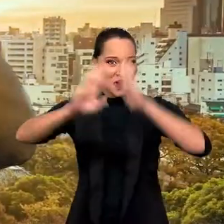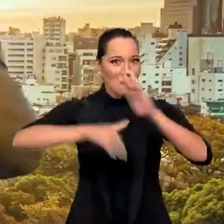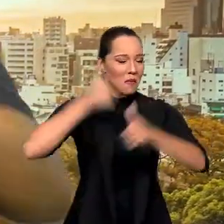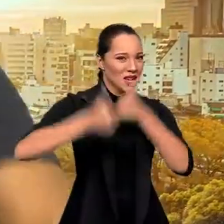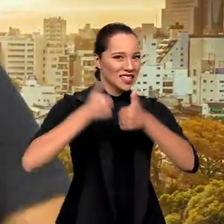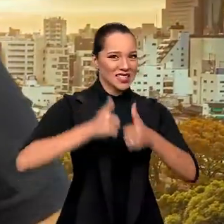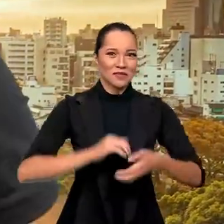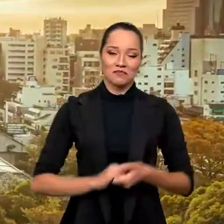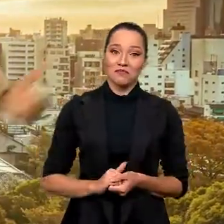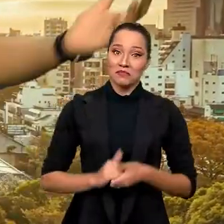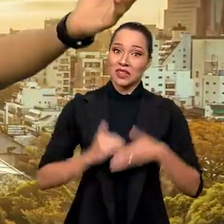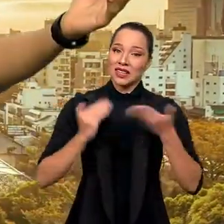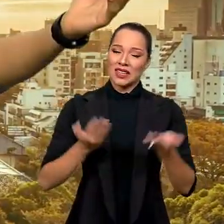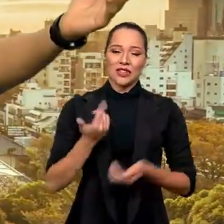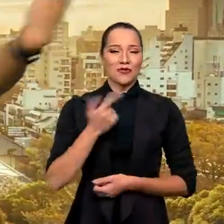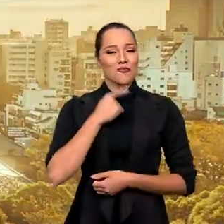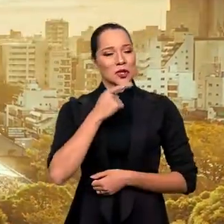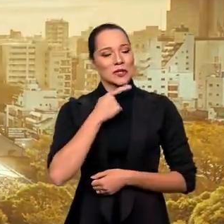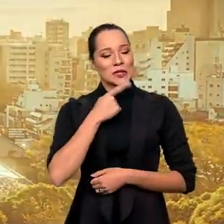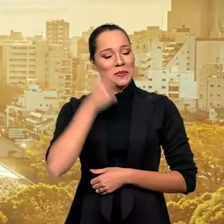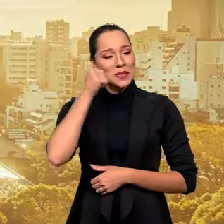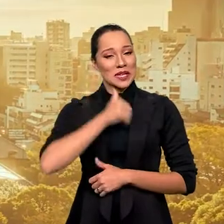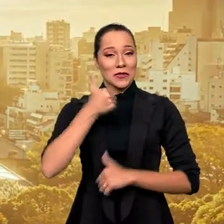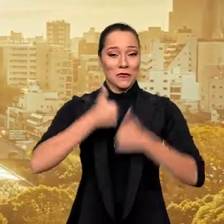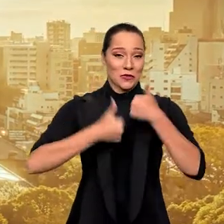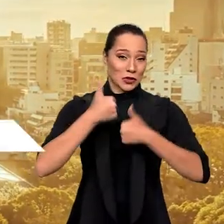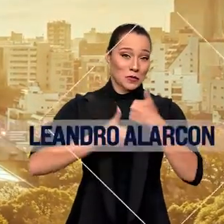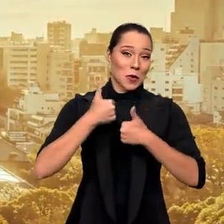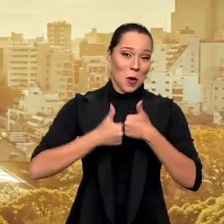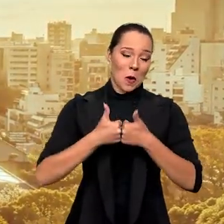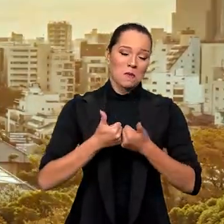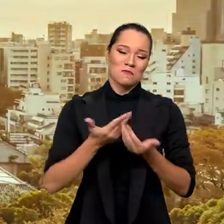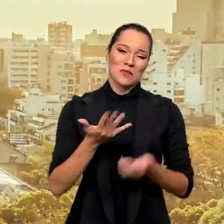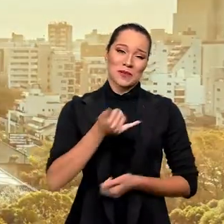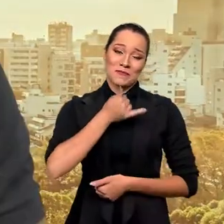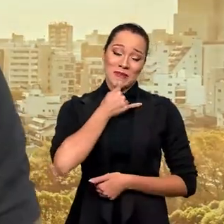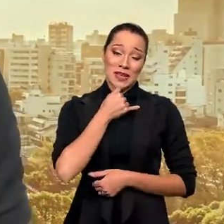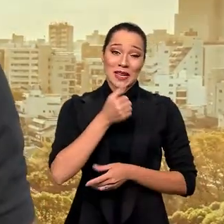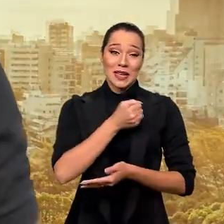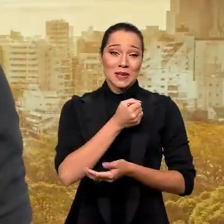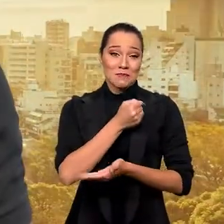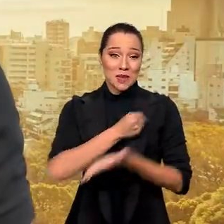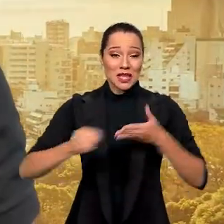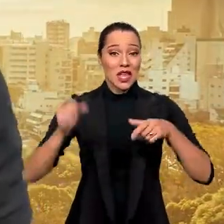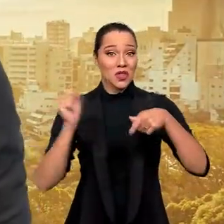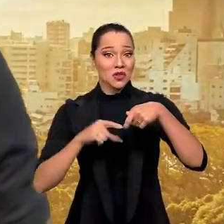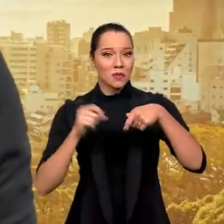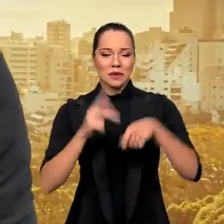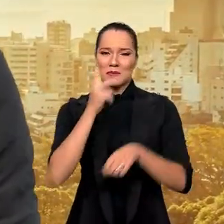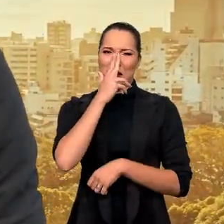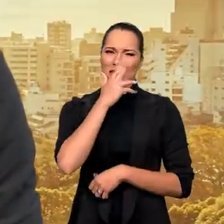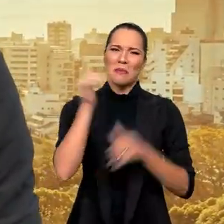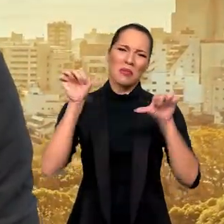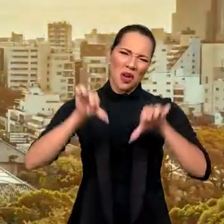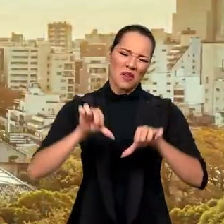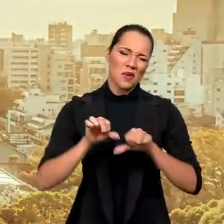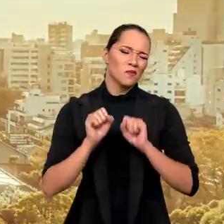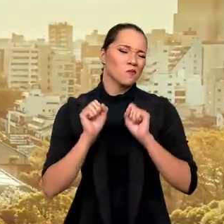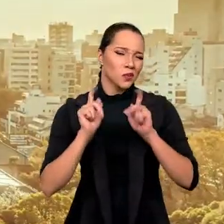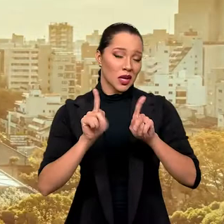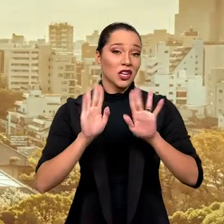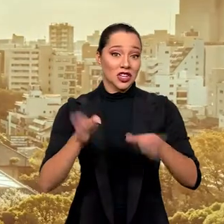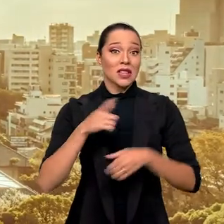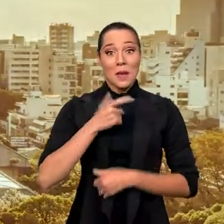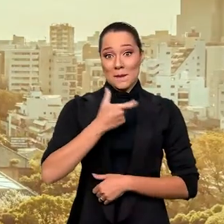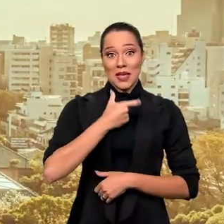Salve, salve, galera, beleza? Ih, não deu pras meninas o futebol, né? Uma pena. E perdendo os pênaltis parece que dói mais, né? Mas